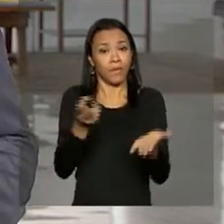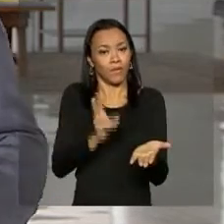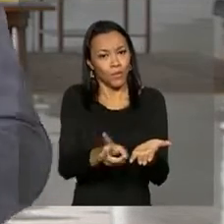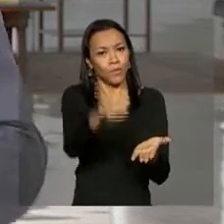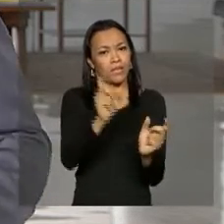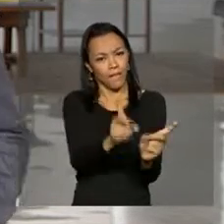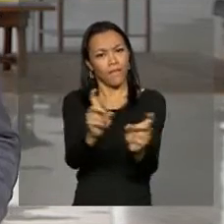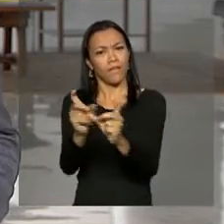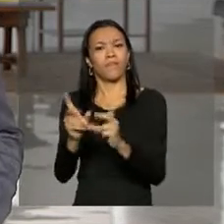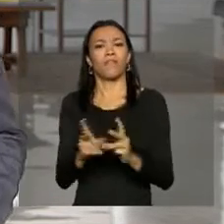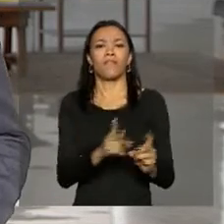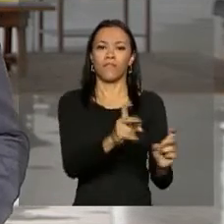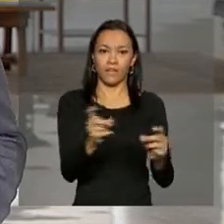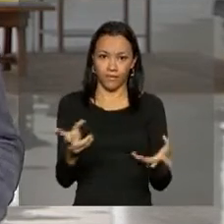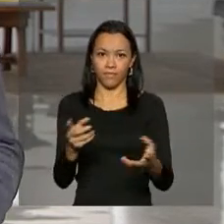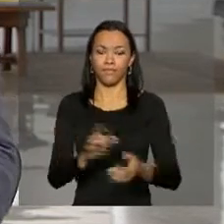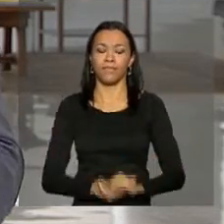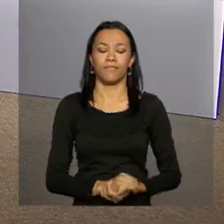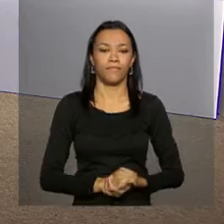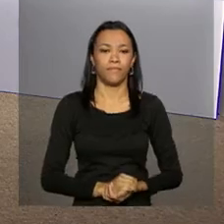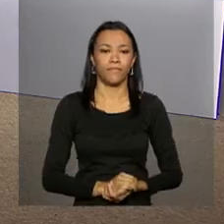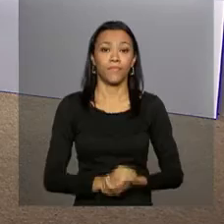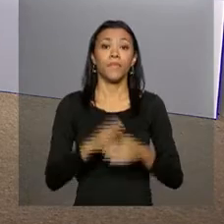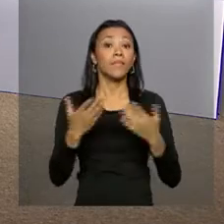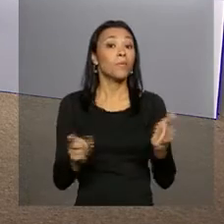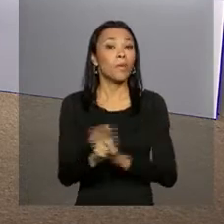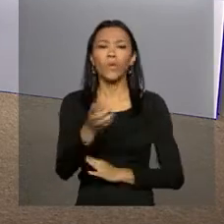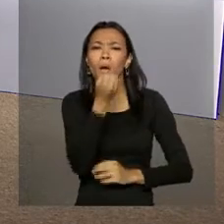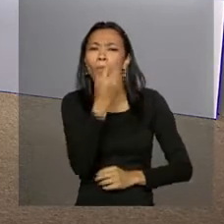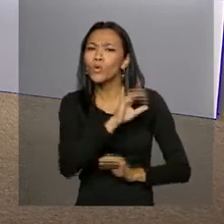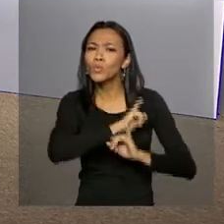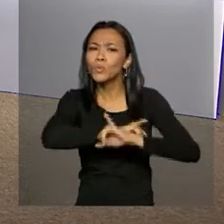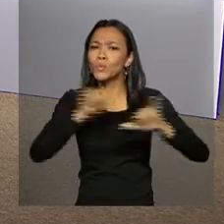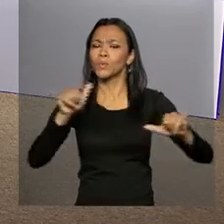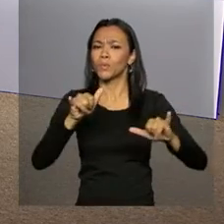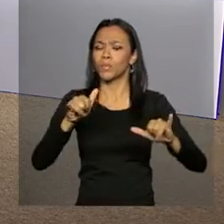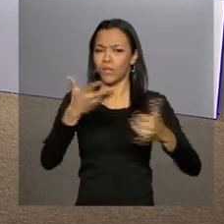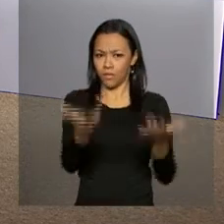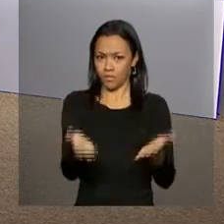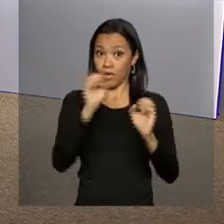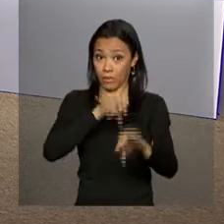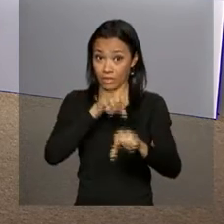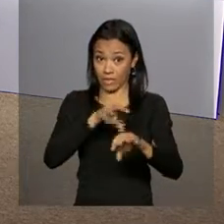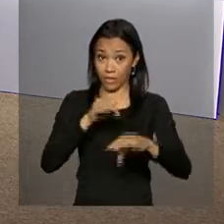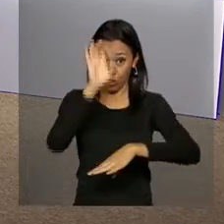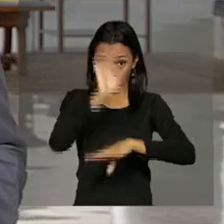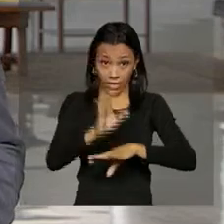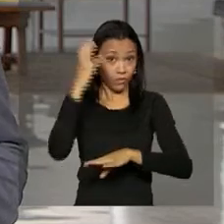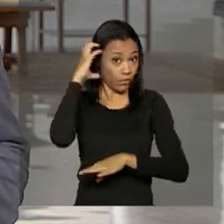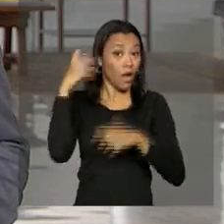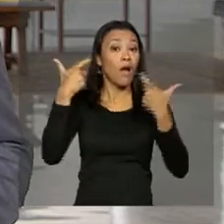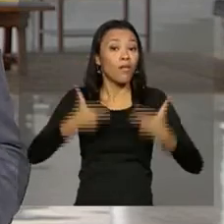positivo na balança comercial. Daniela. Leandro, e qual é a boa notícia para a educação no estado do Mato Grosso? Então,